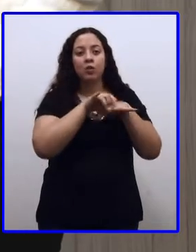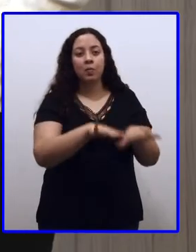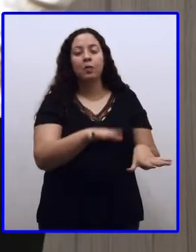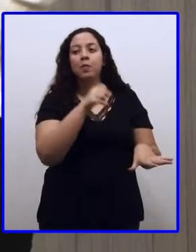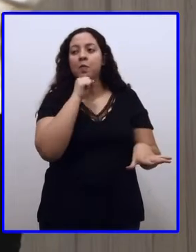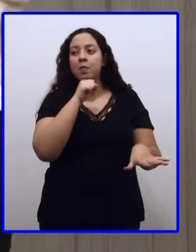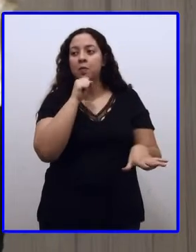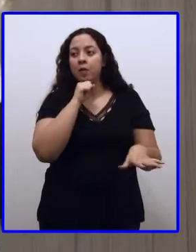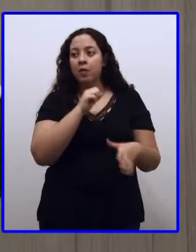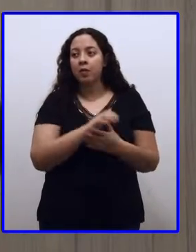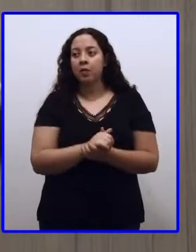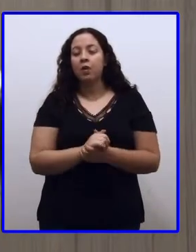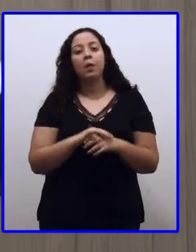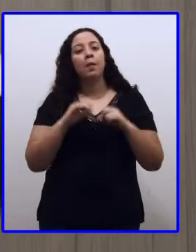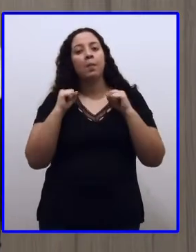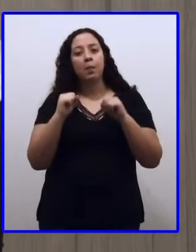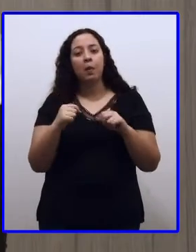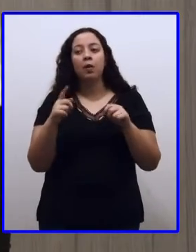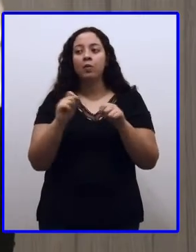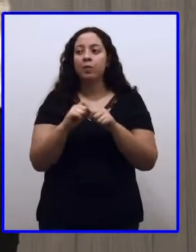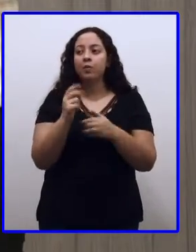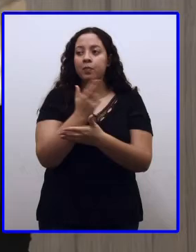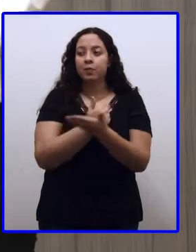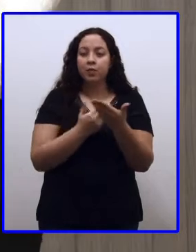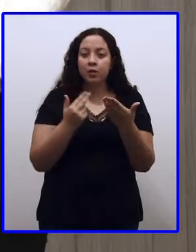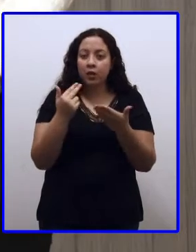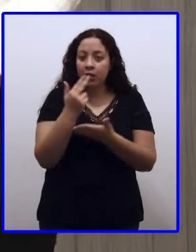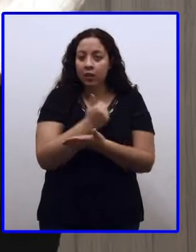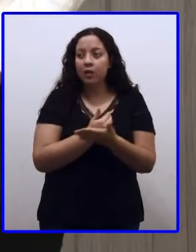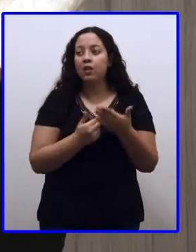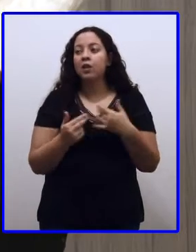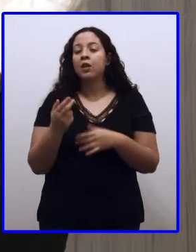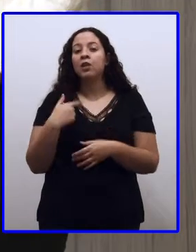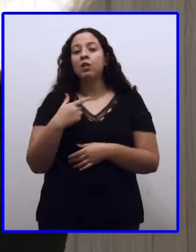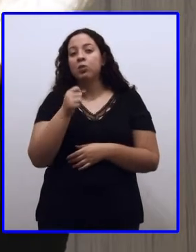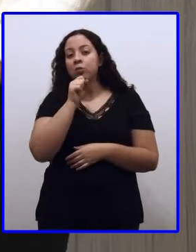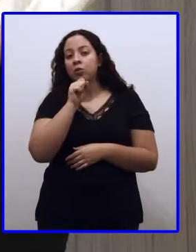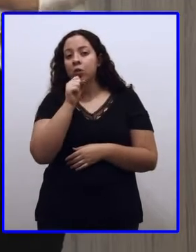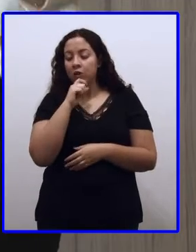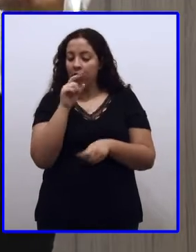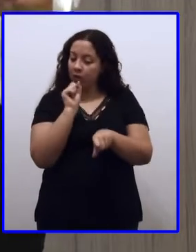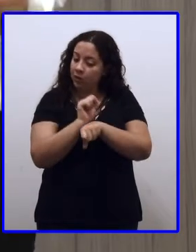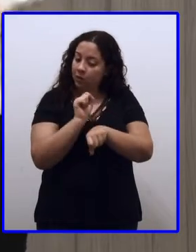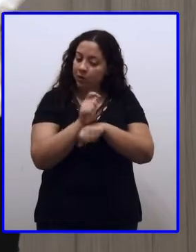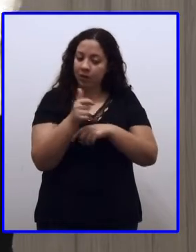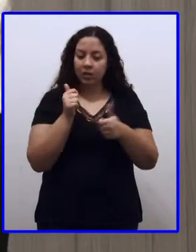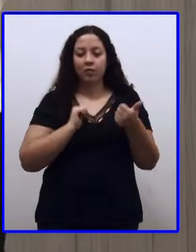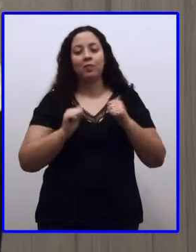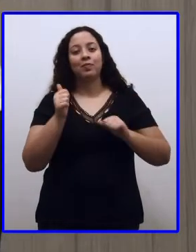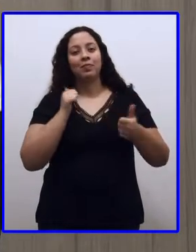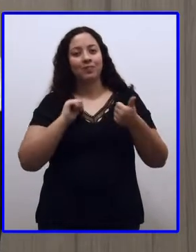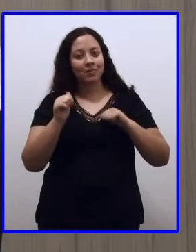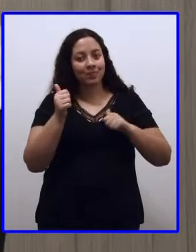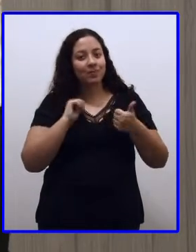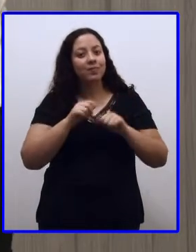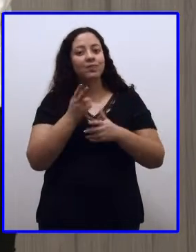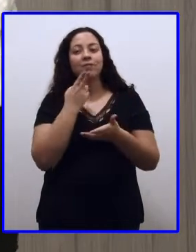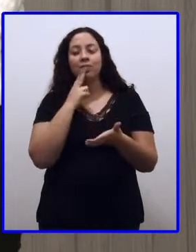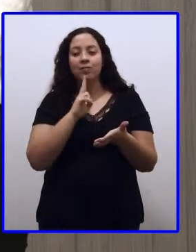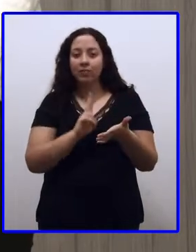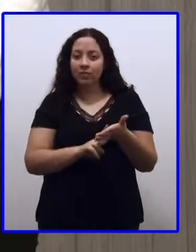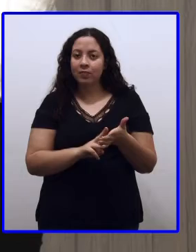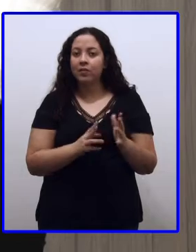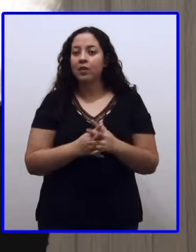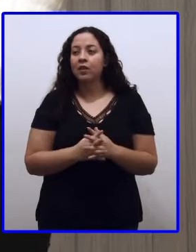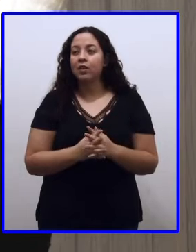Pode também, né, para a Natália, fazer um desenho bonito, porque eles estão lá, né, esperando, ansiosos pela essa carta. Então pode fazer um